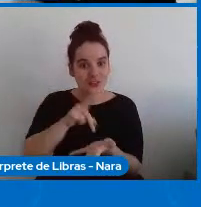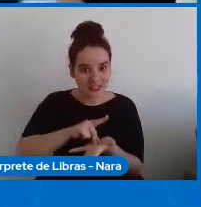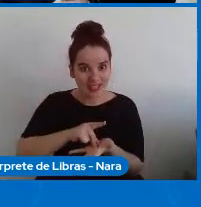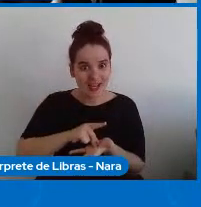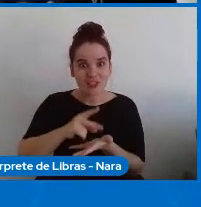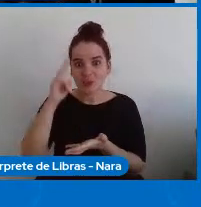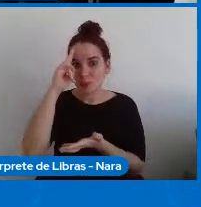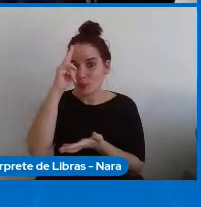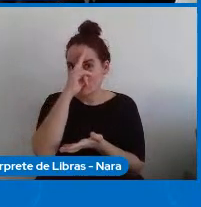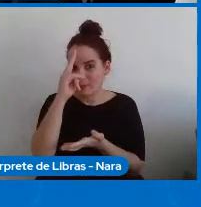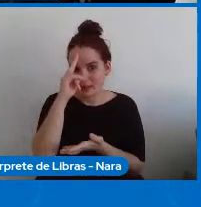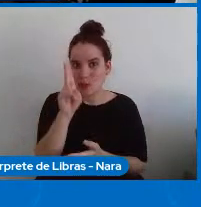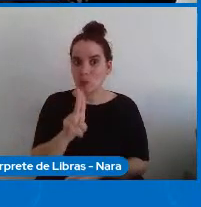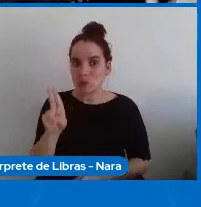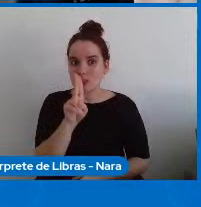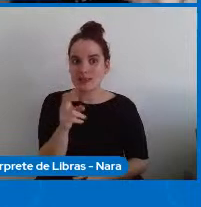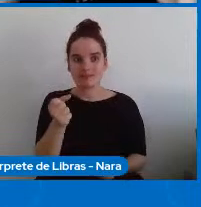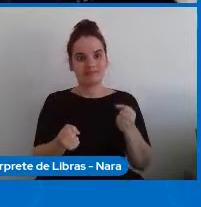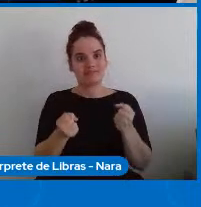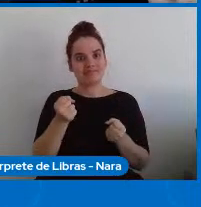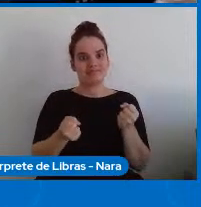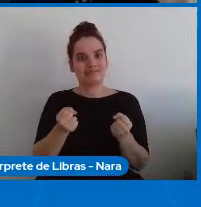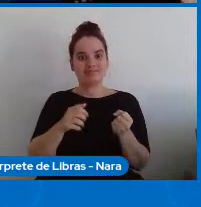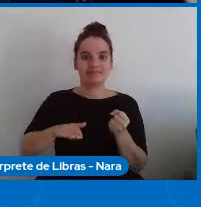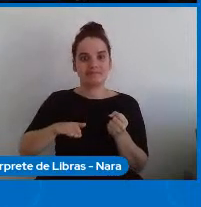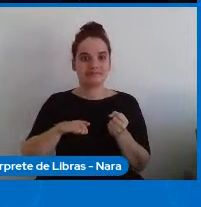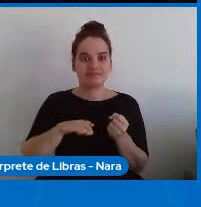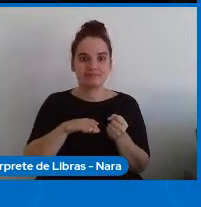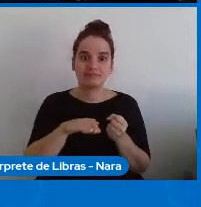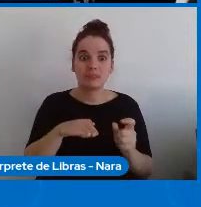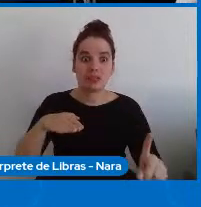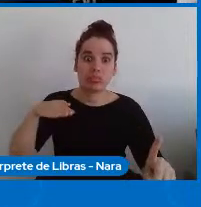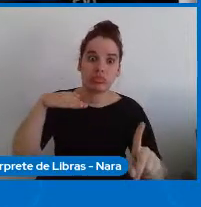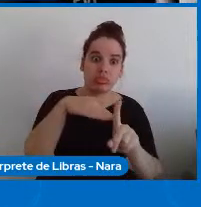tinha uma motorista de backup mas com todas